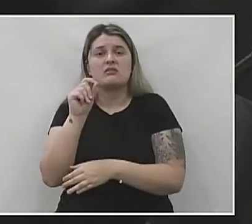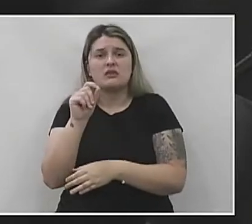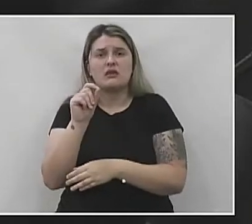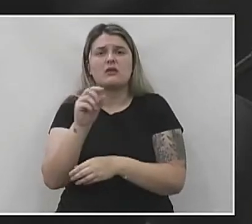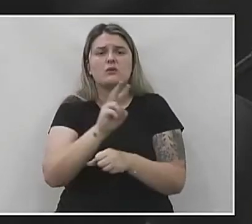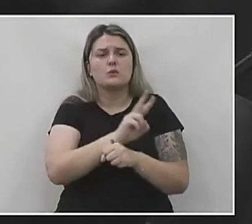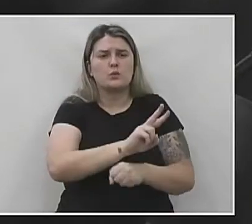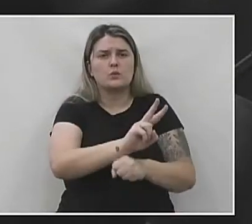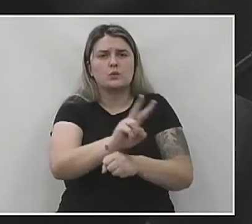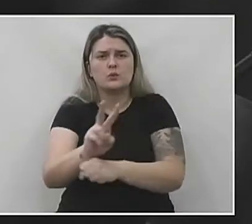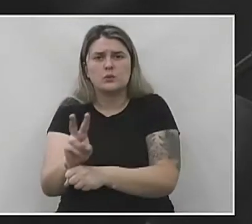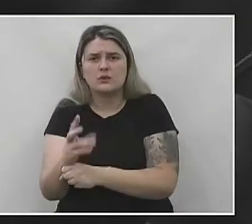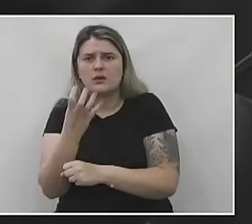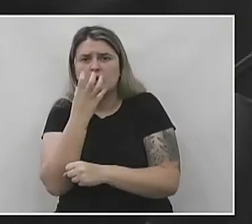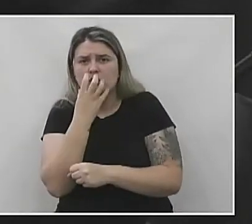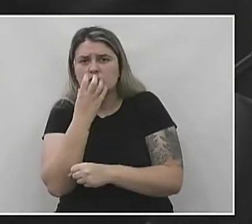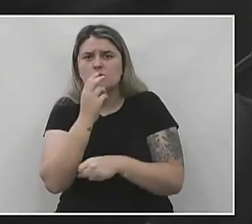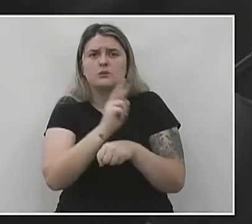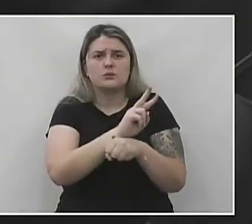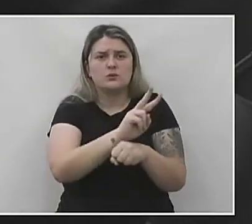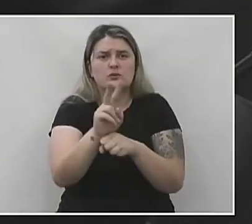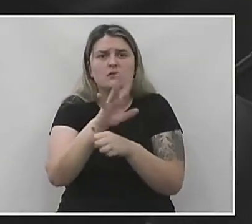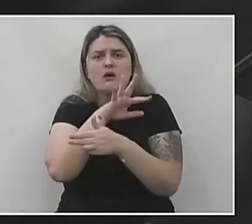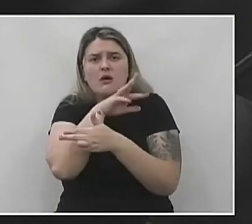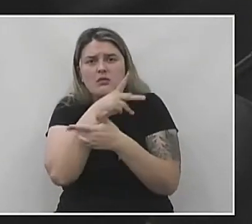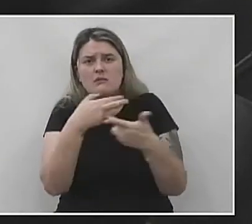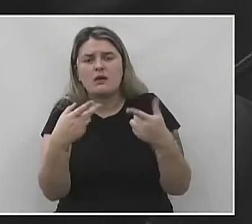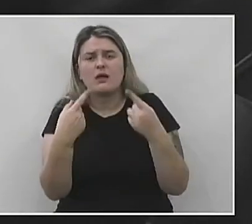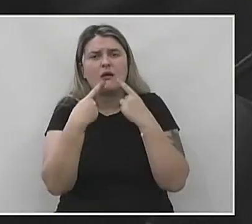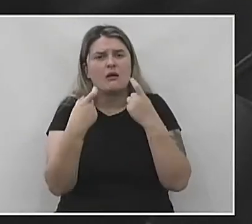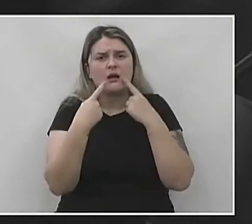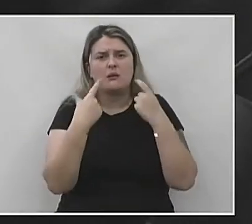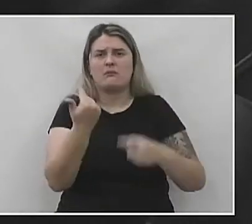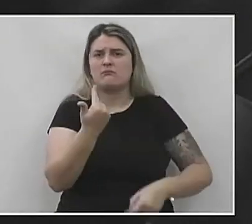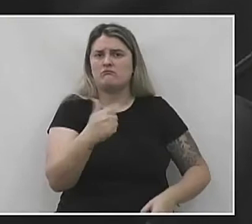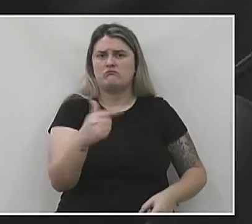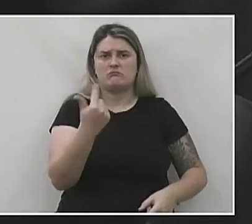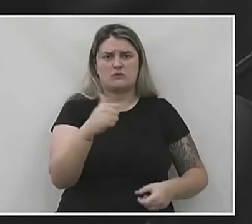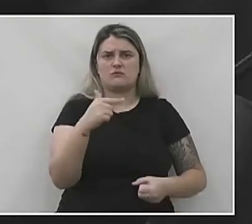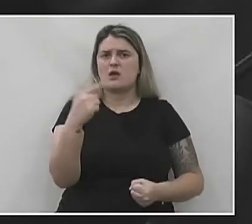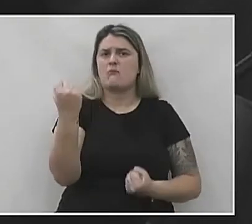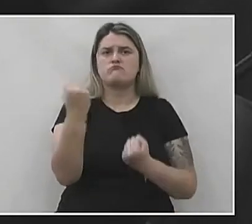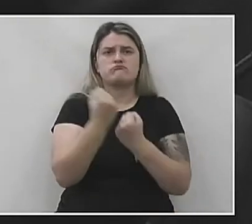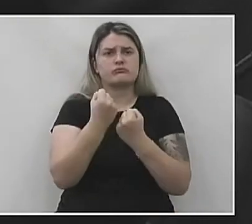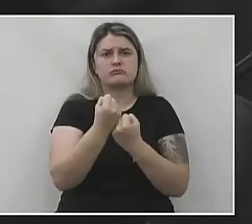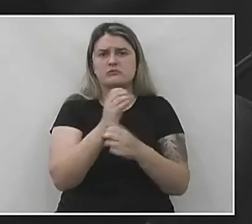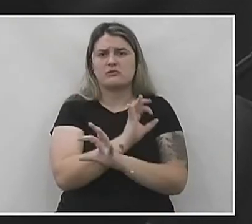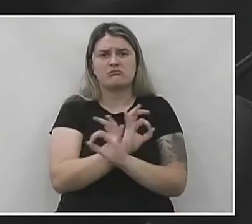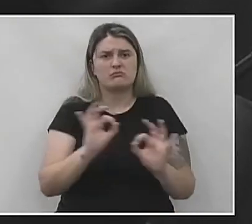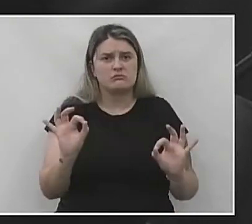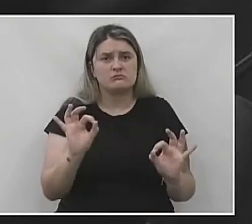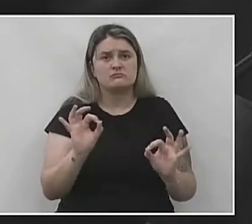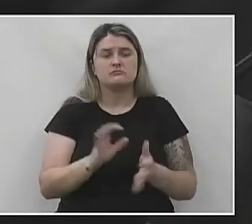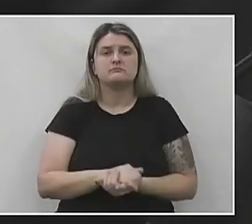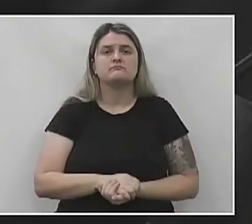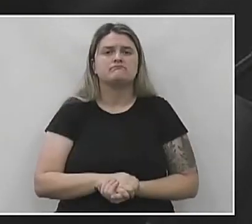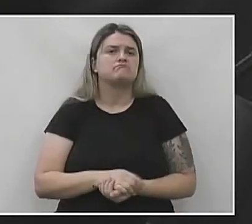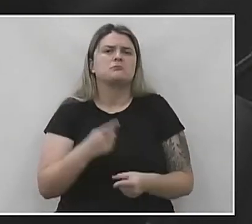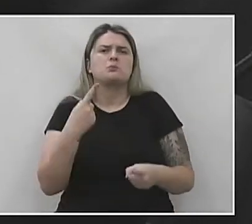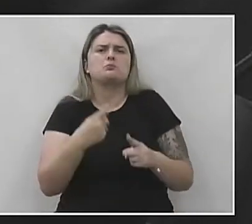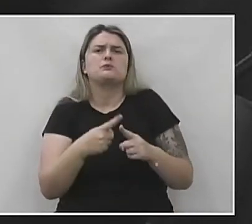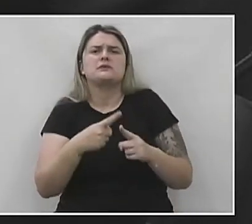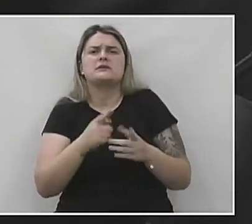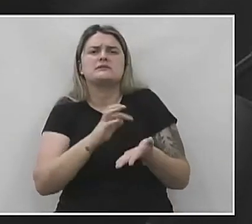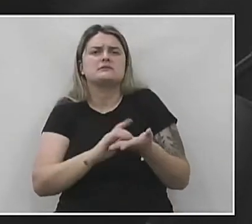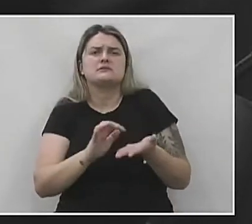os voluntários que cuidam dos animais estão reclamando que não tem apoio nenhum. E por que o